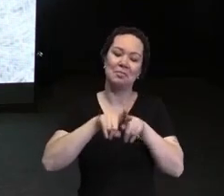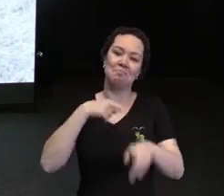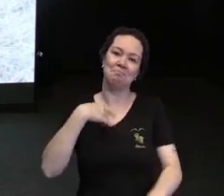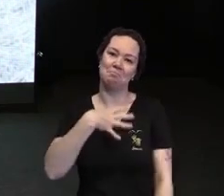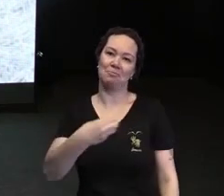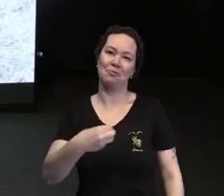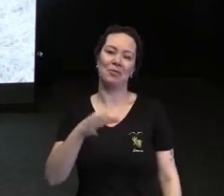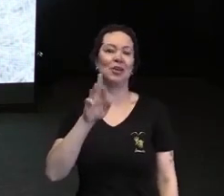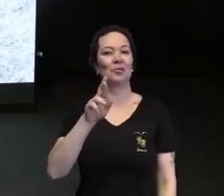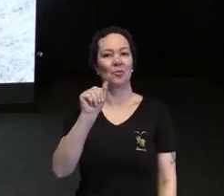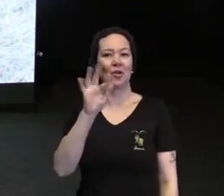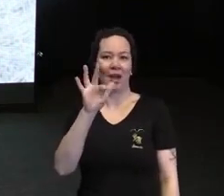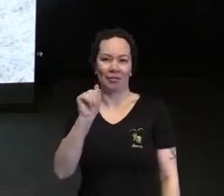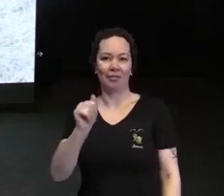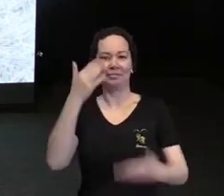muito obrigada